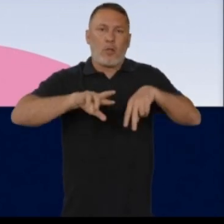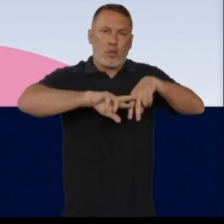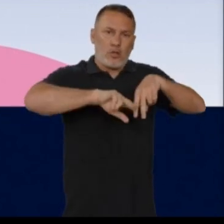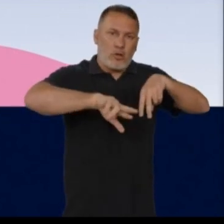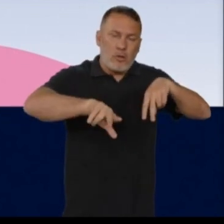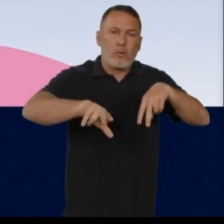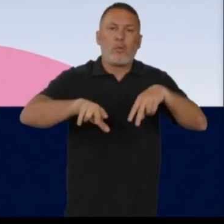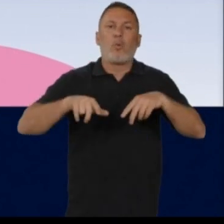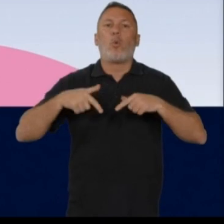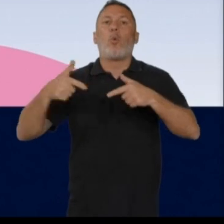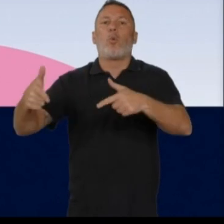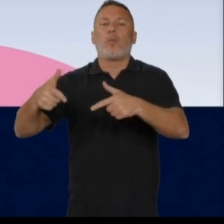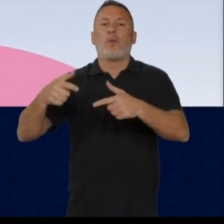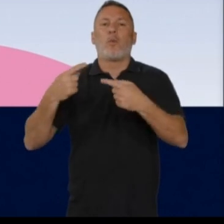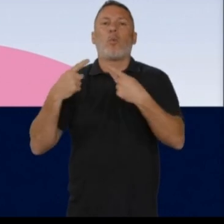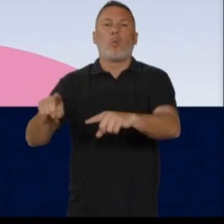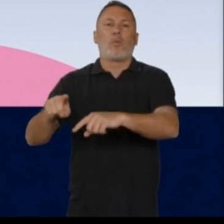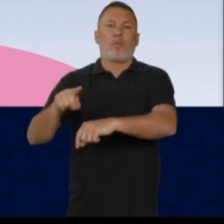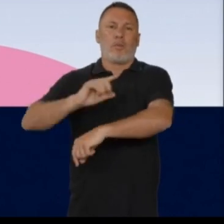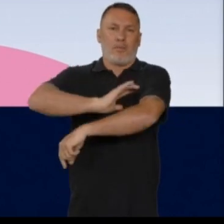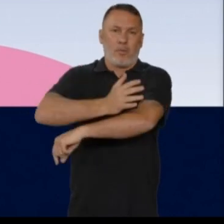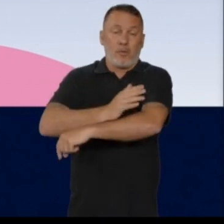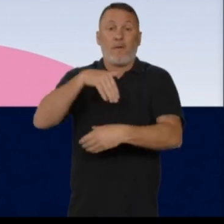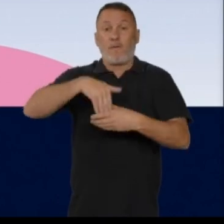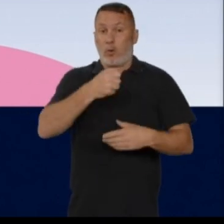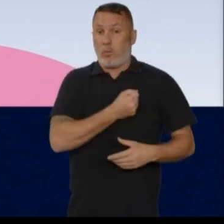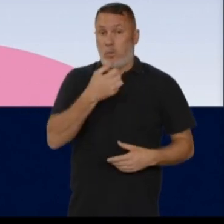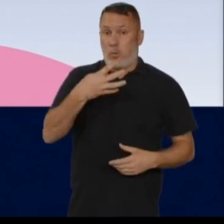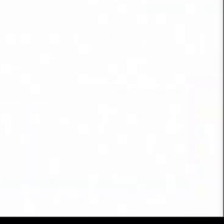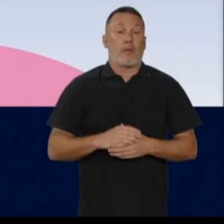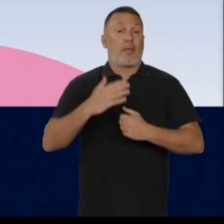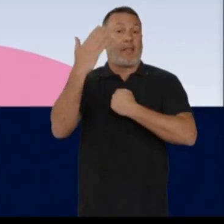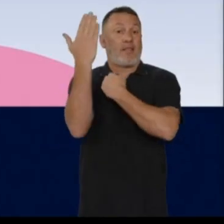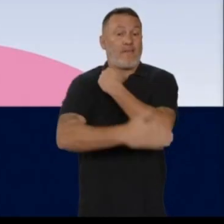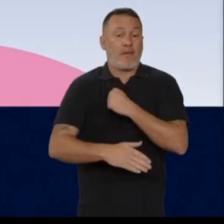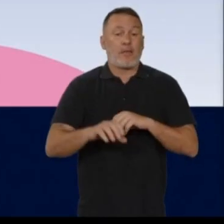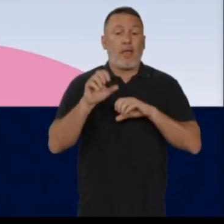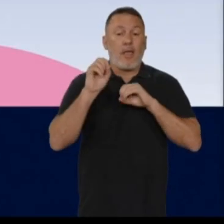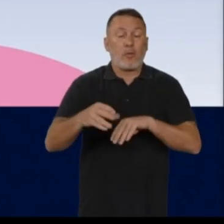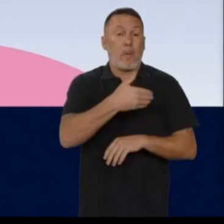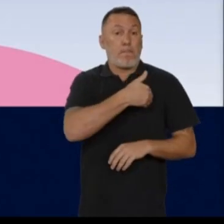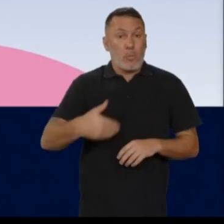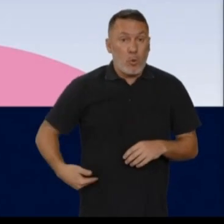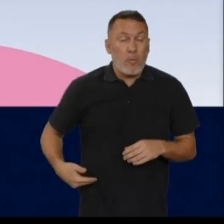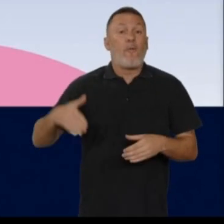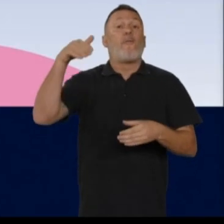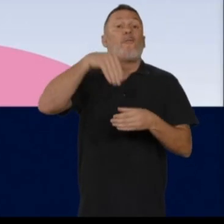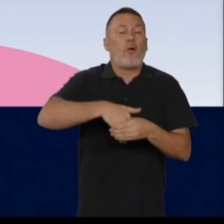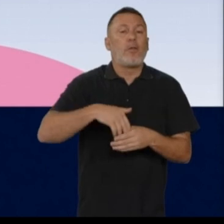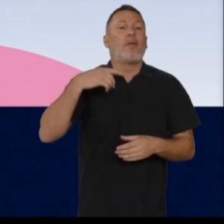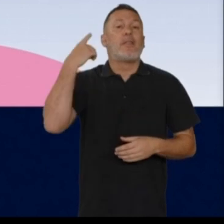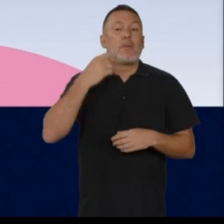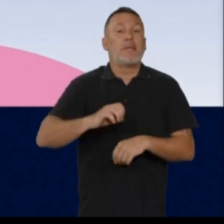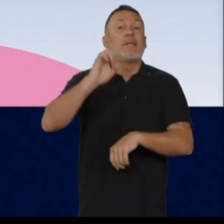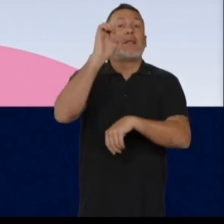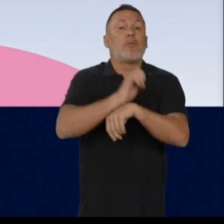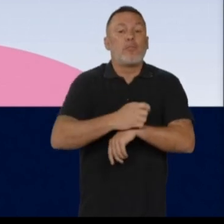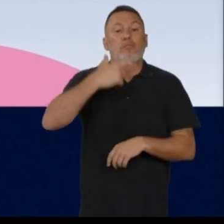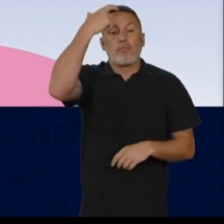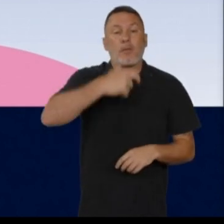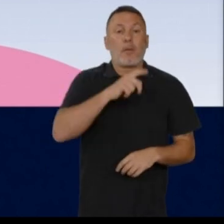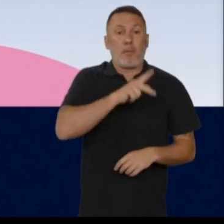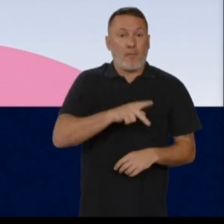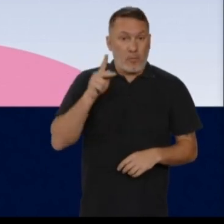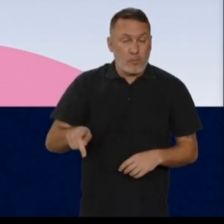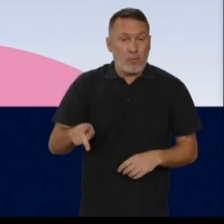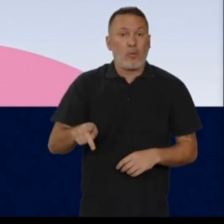gênero e a luta antirracista. Vote 43321. Em defesa da educação pública, vote para deputado